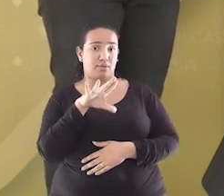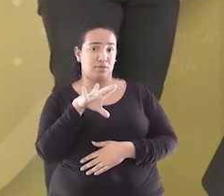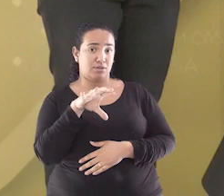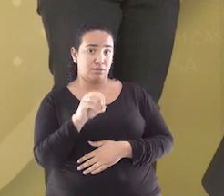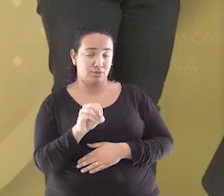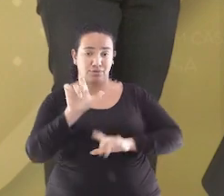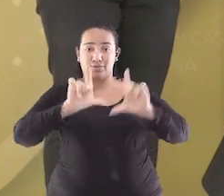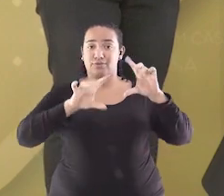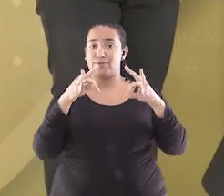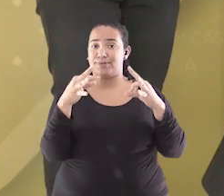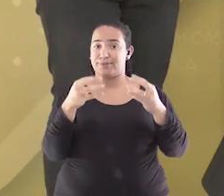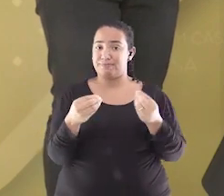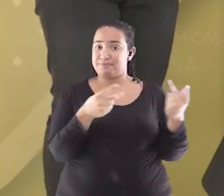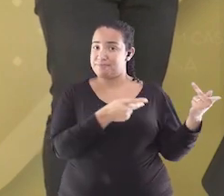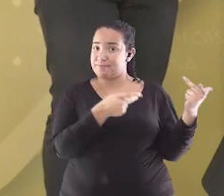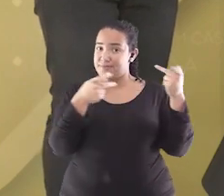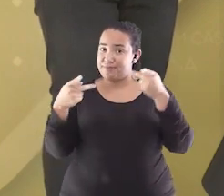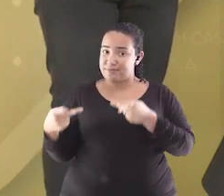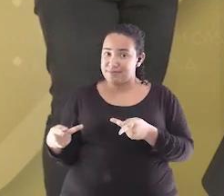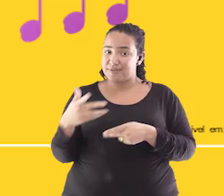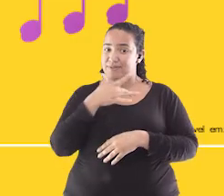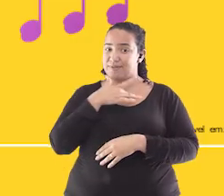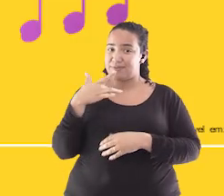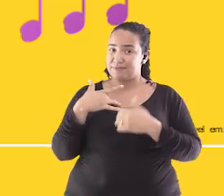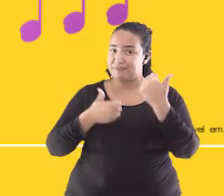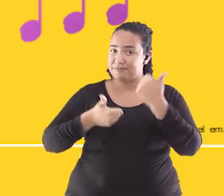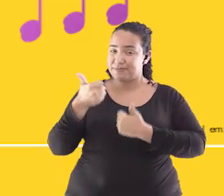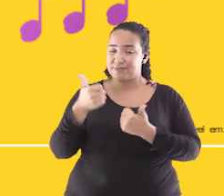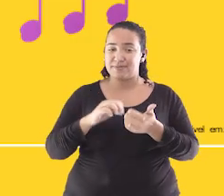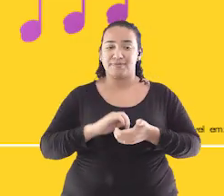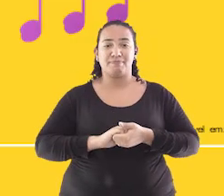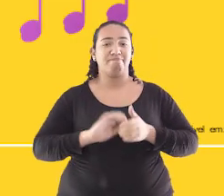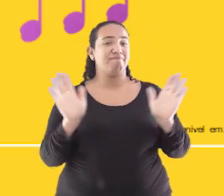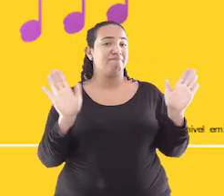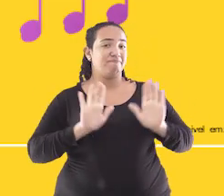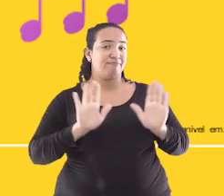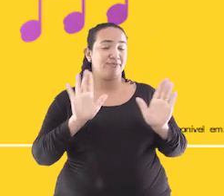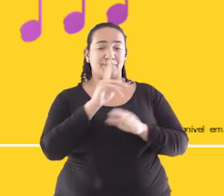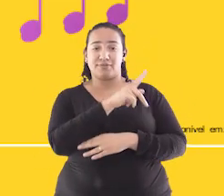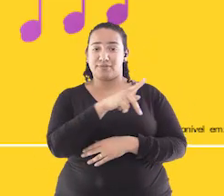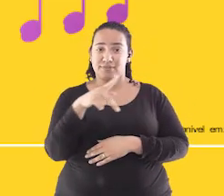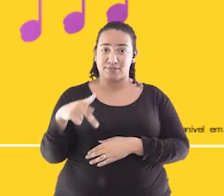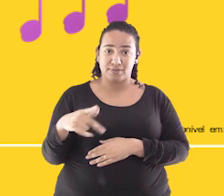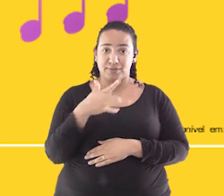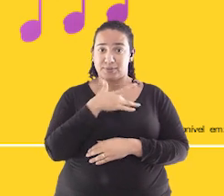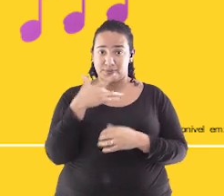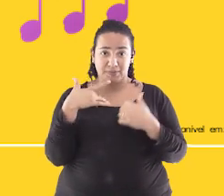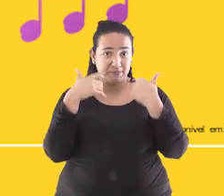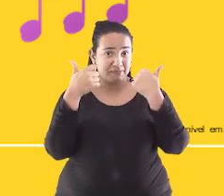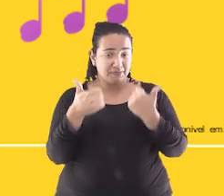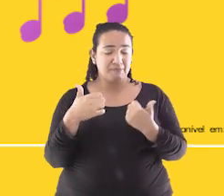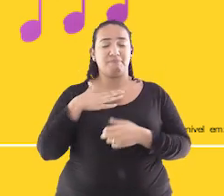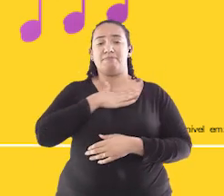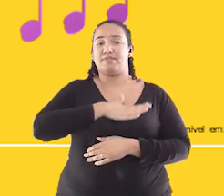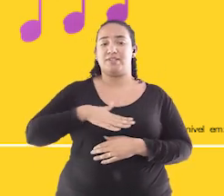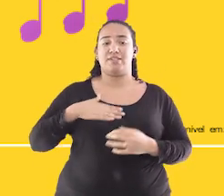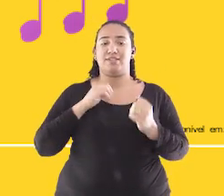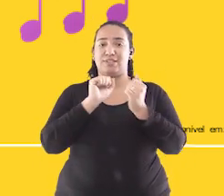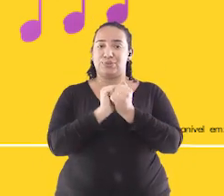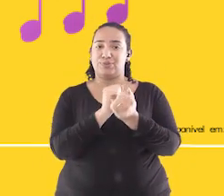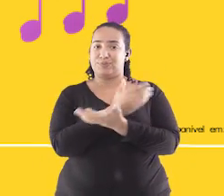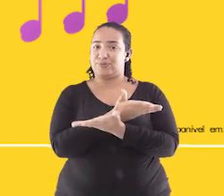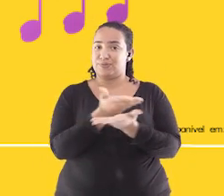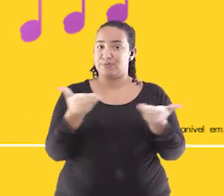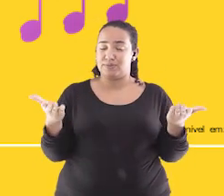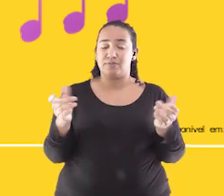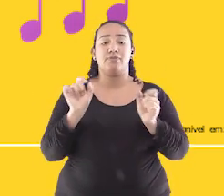Seja bem-vindo, Fabrício. Tudo bem? Oi, professora Neidiana. Tudo bem? É um grande prazer para mim estar aqui. Vamos